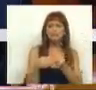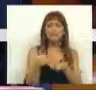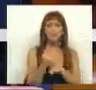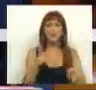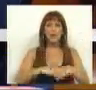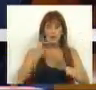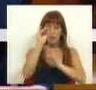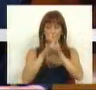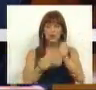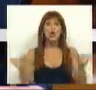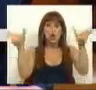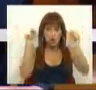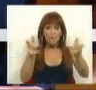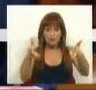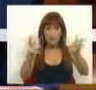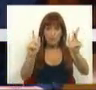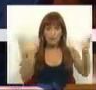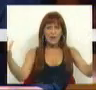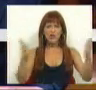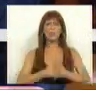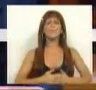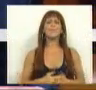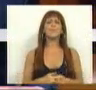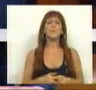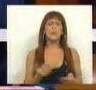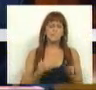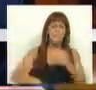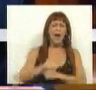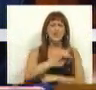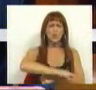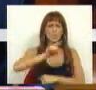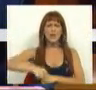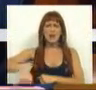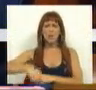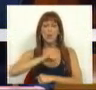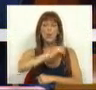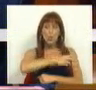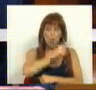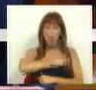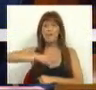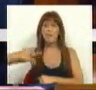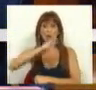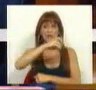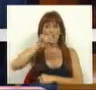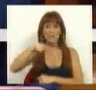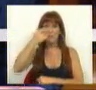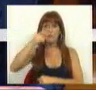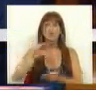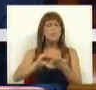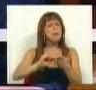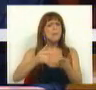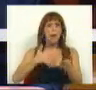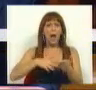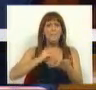pelo programa Novas Oportunidades, onde mais de 1 milhão e 300 mil alunos se inscreveram